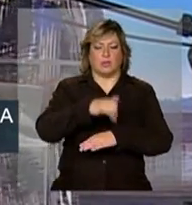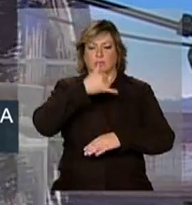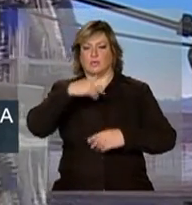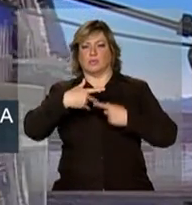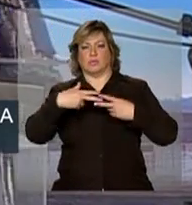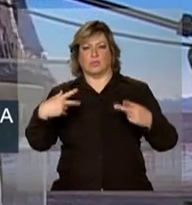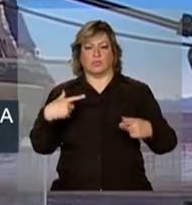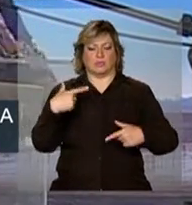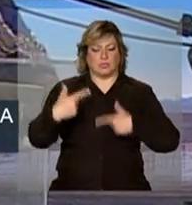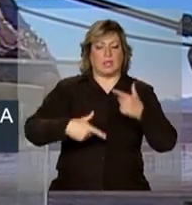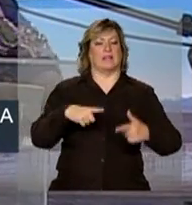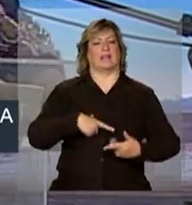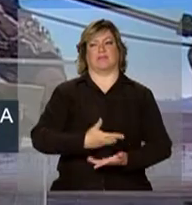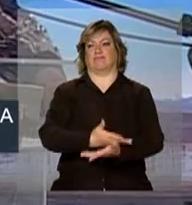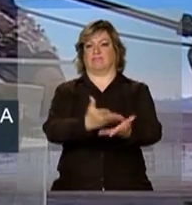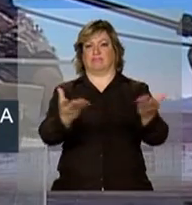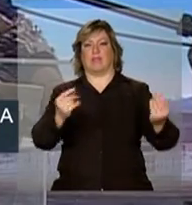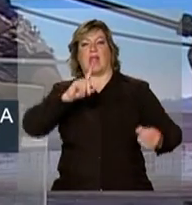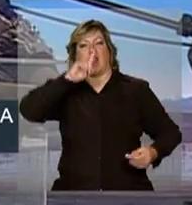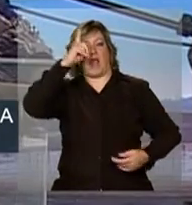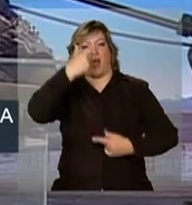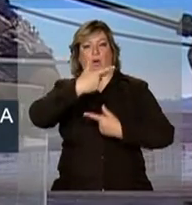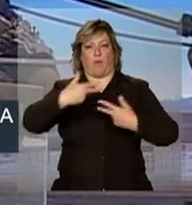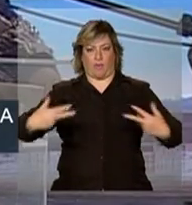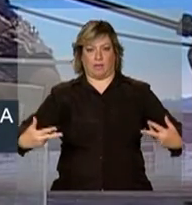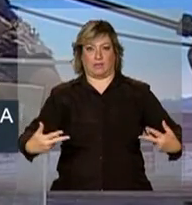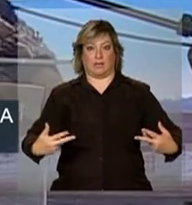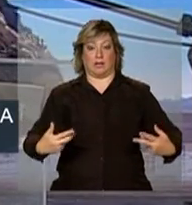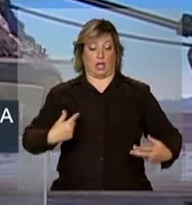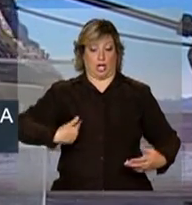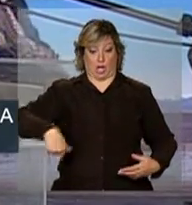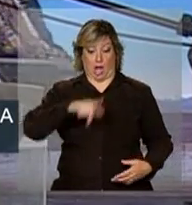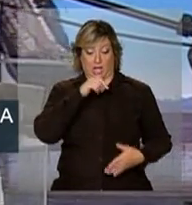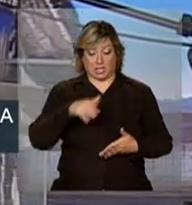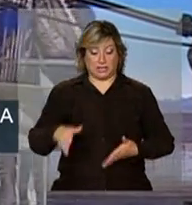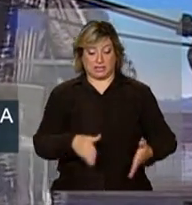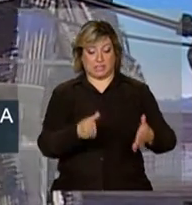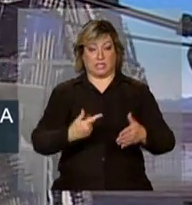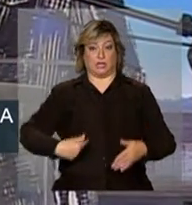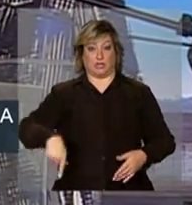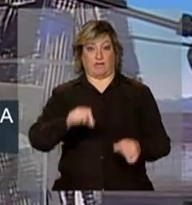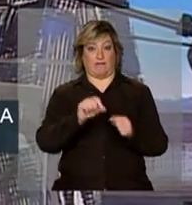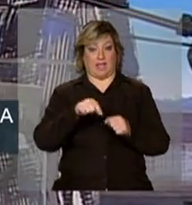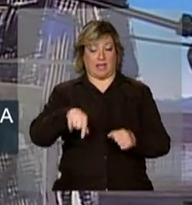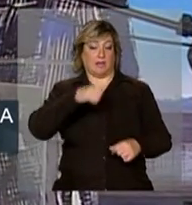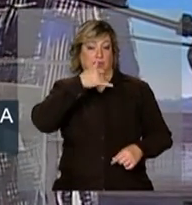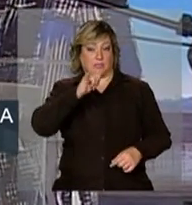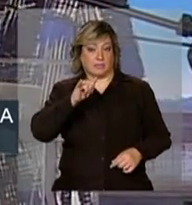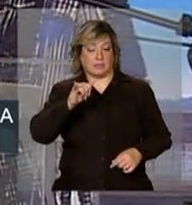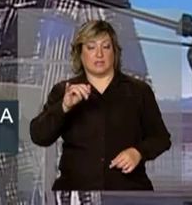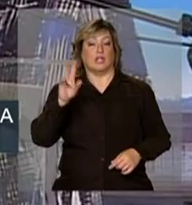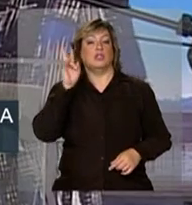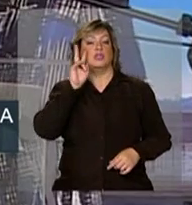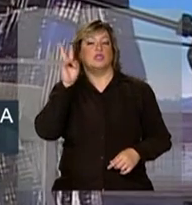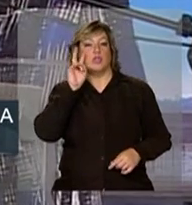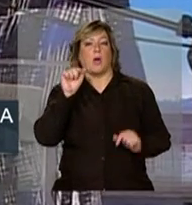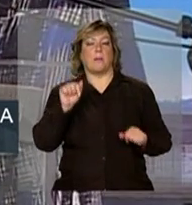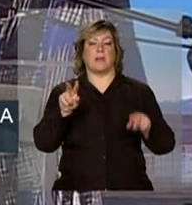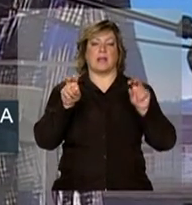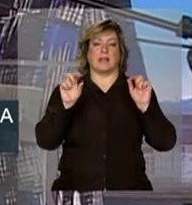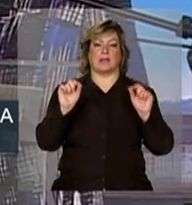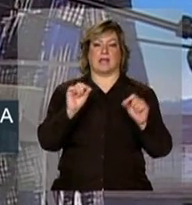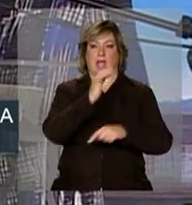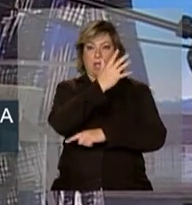E gerar energia a partir dos nossos rios, do ponto de vista ambiental, é muito